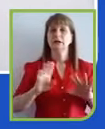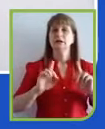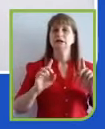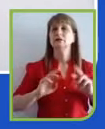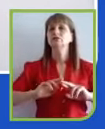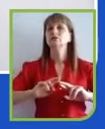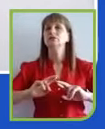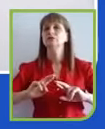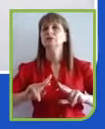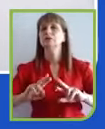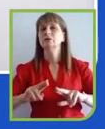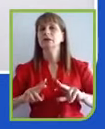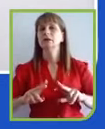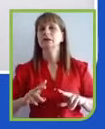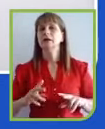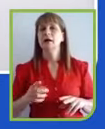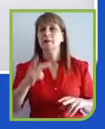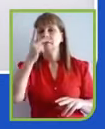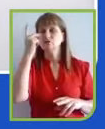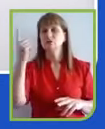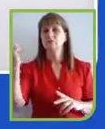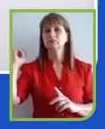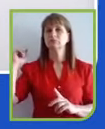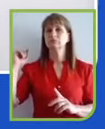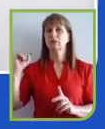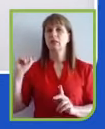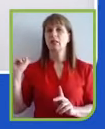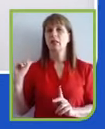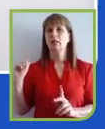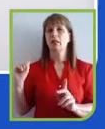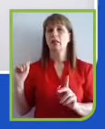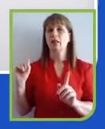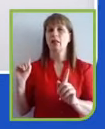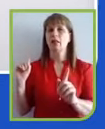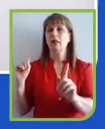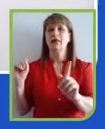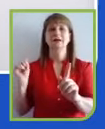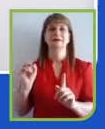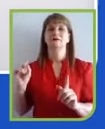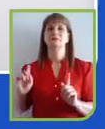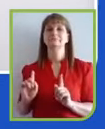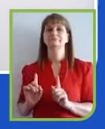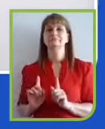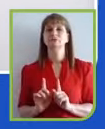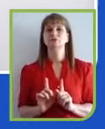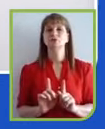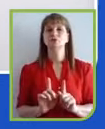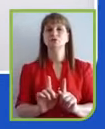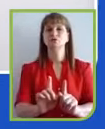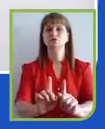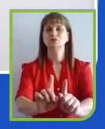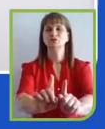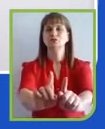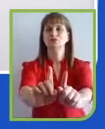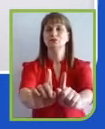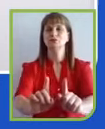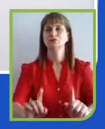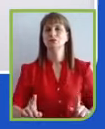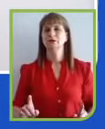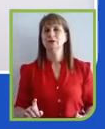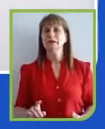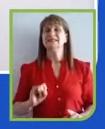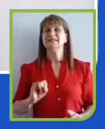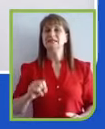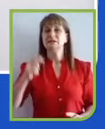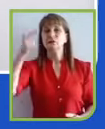principais compromissos dessa agenda e é o que nos fortalece como um manto. A redução das desigualdades é uma das prioridades